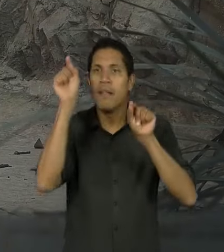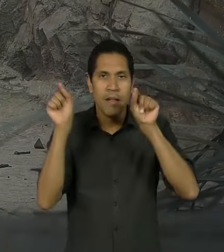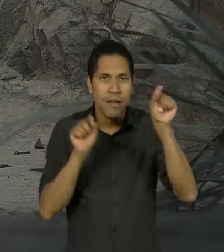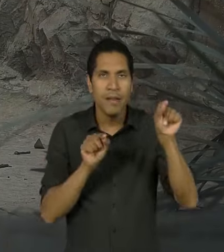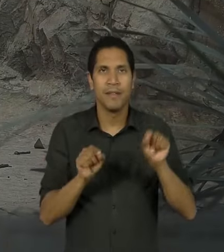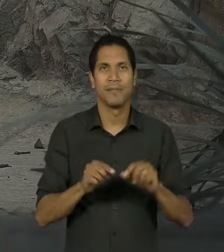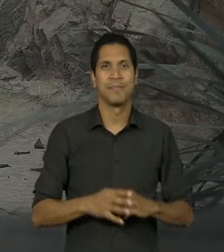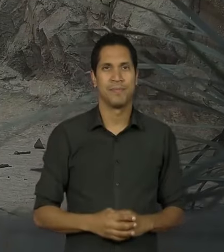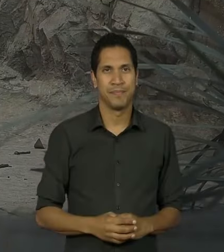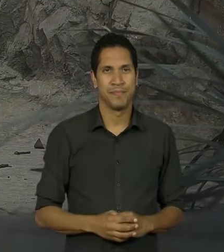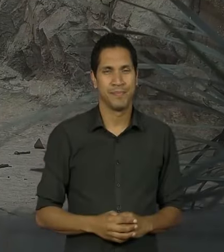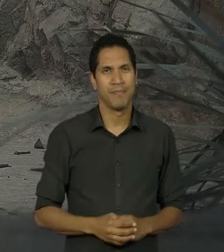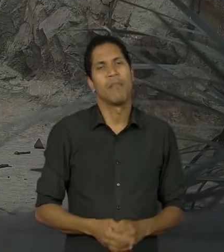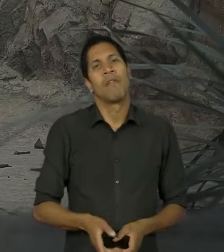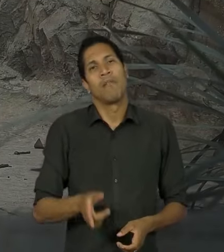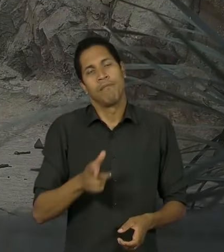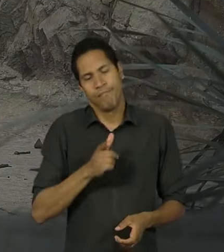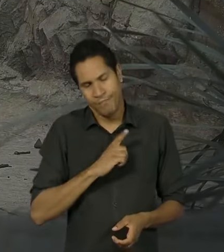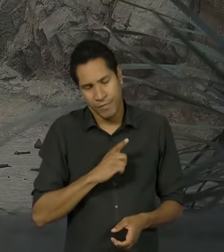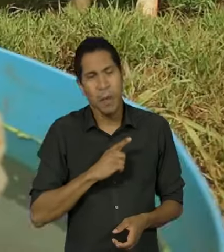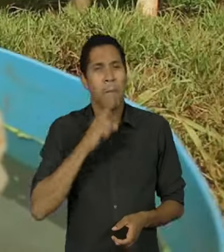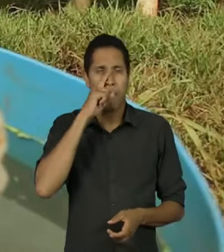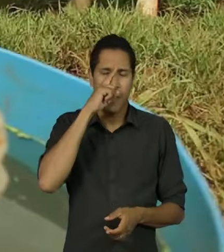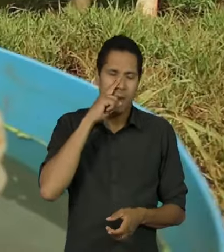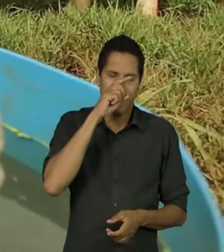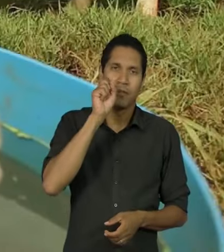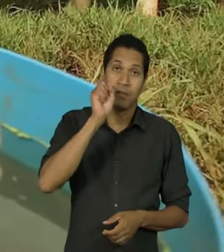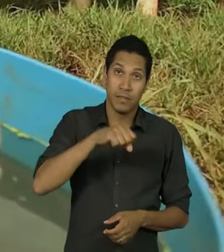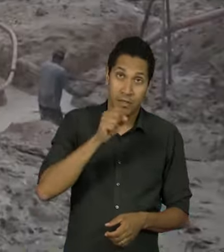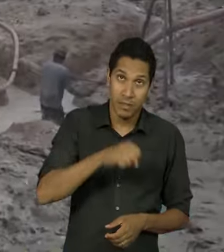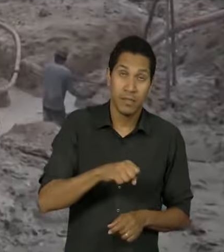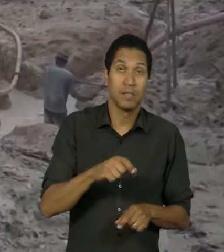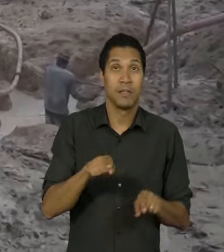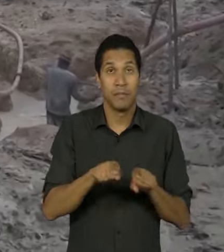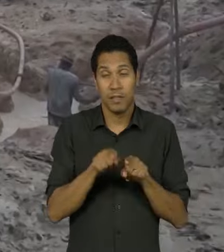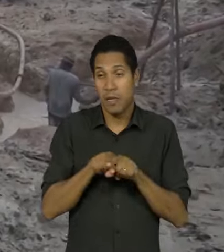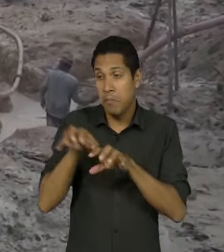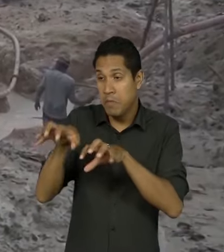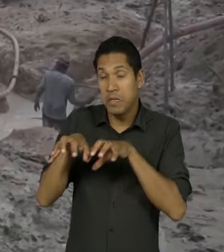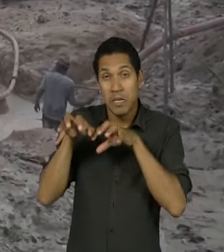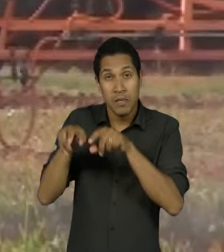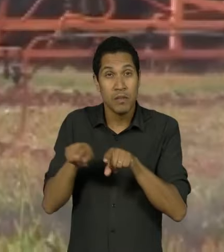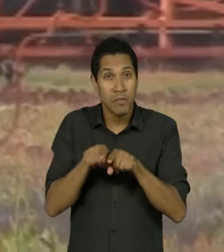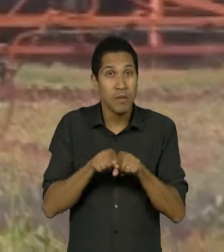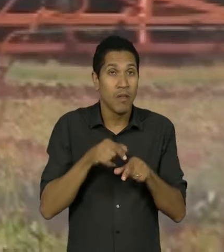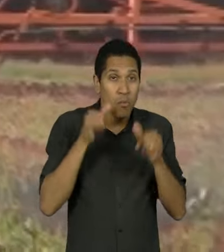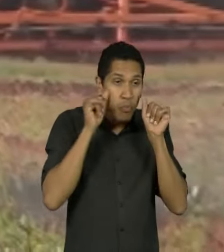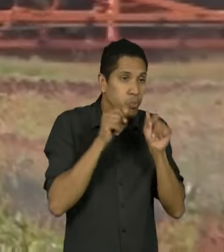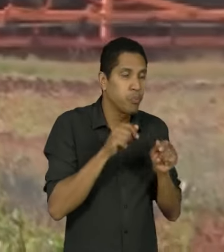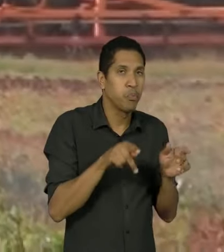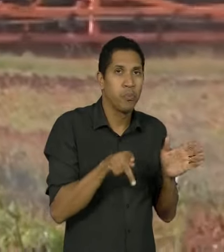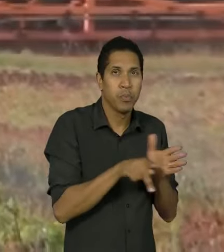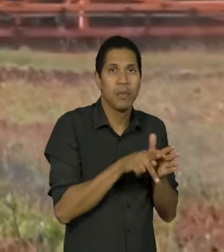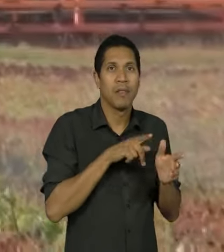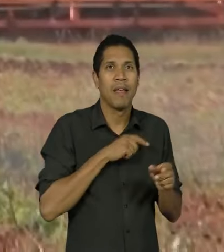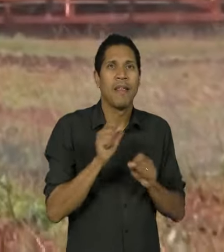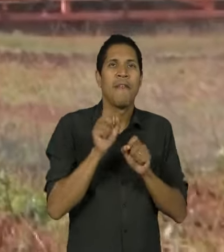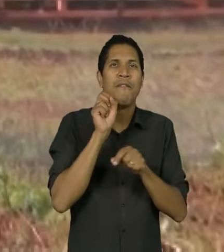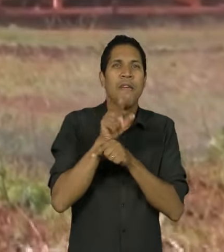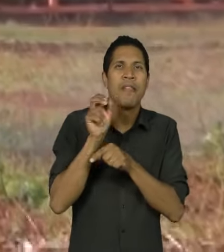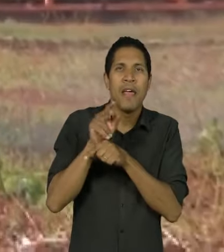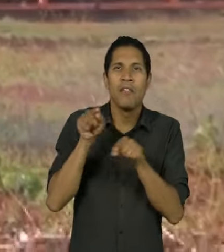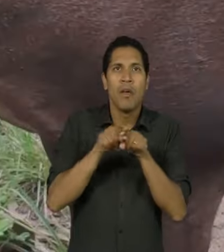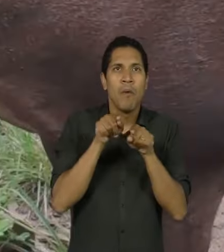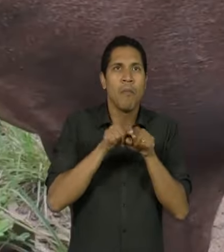As ameaças ao animal são muitas Agropecuária mineração e contaminação por agrotóxicos são